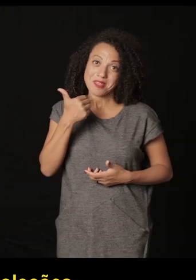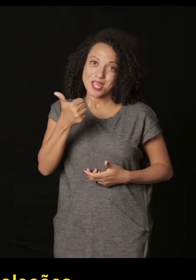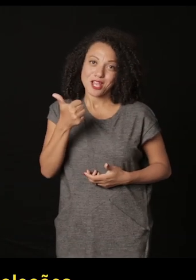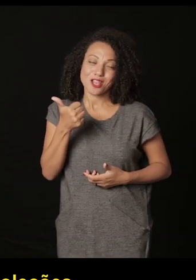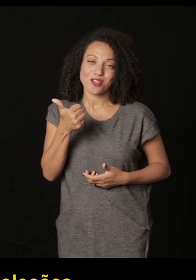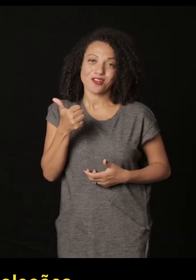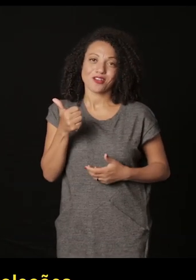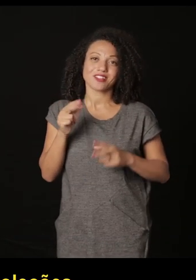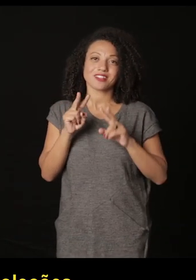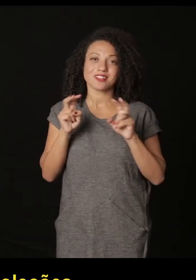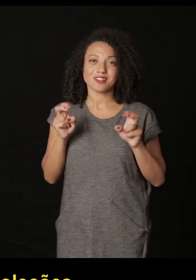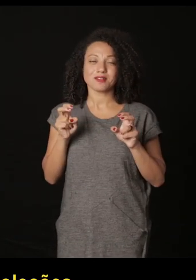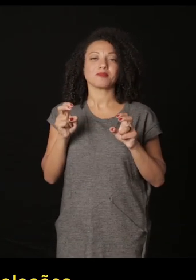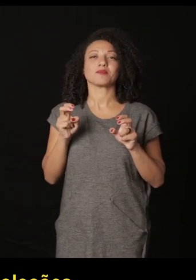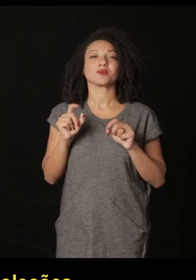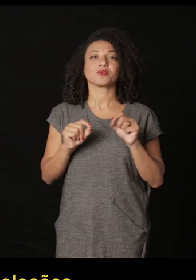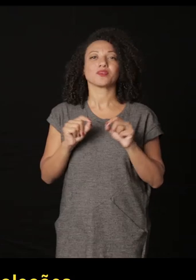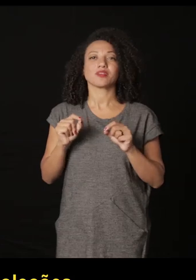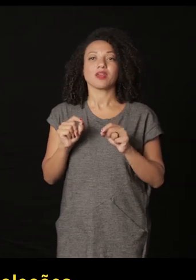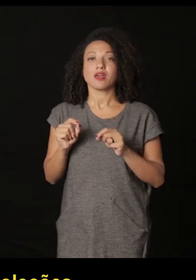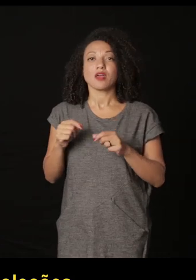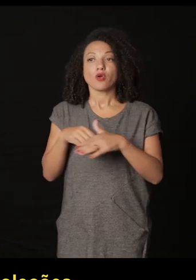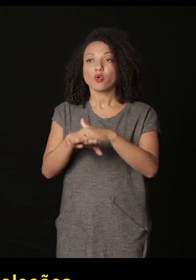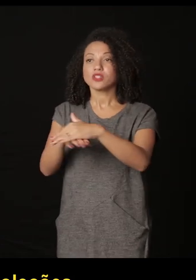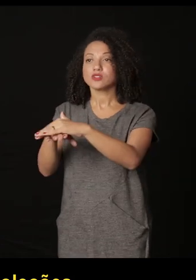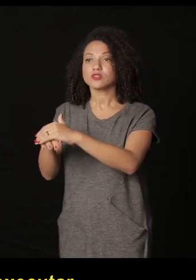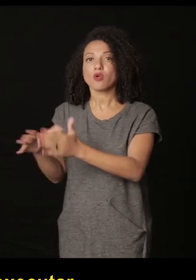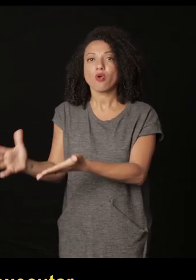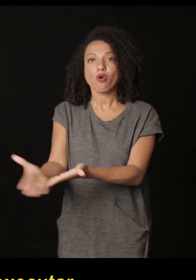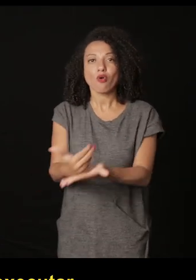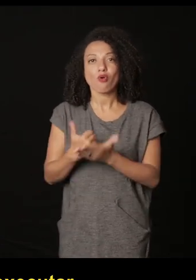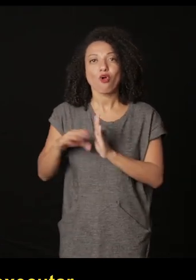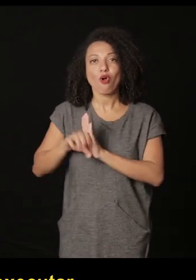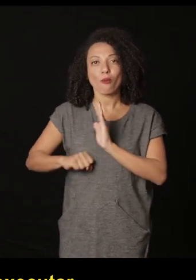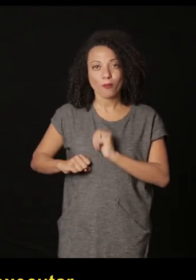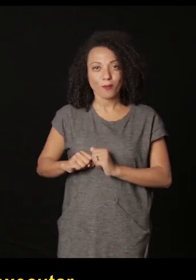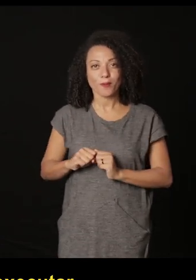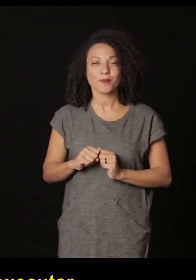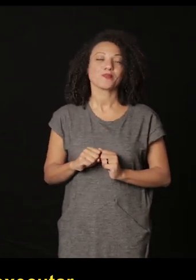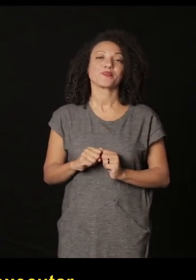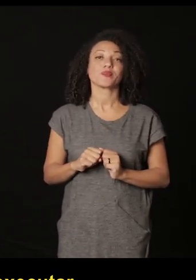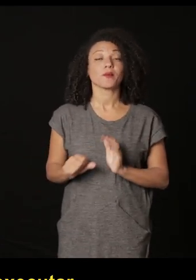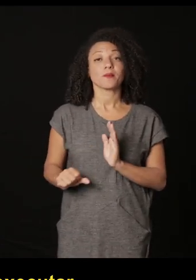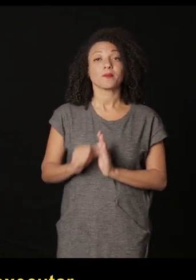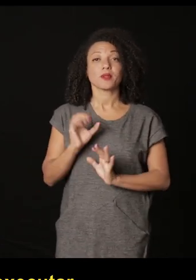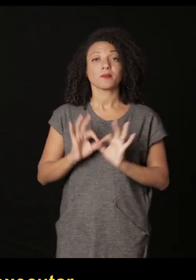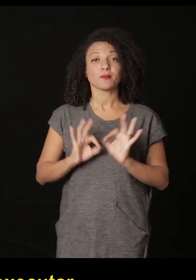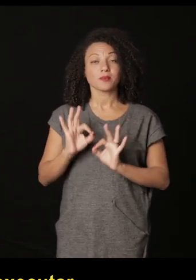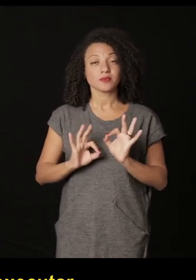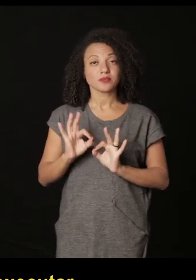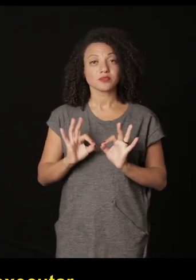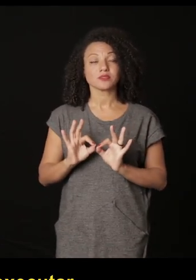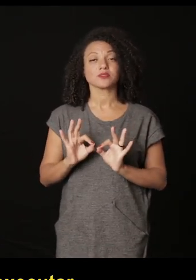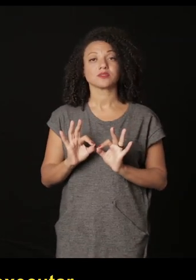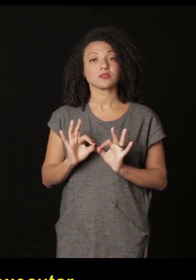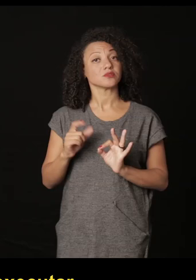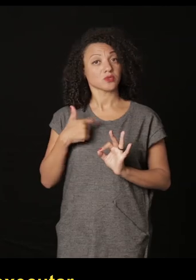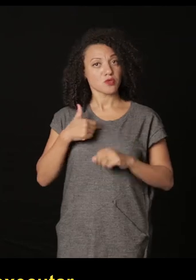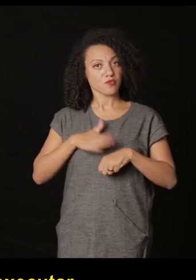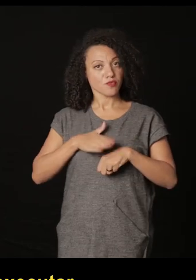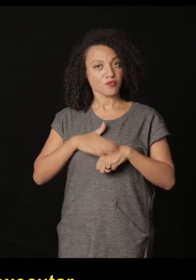melhor ainda sobre roubos em coleções o primeiro que foi o primeiro projeto que eu pude